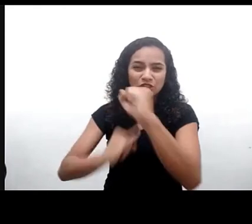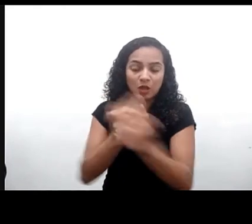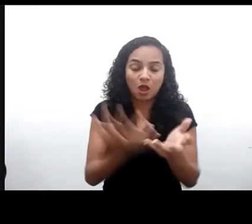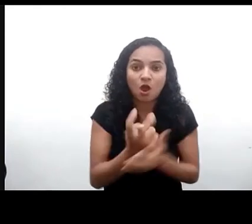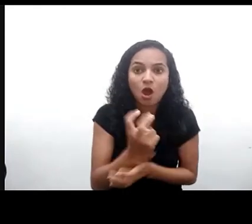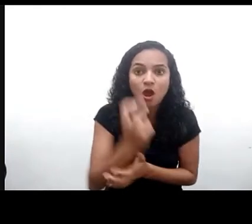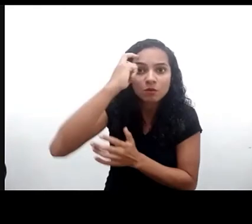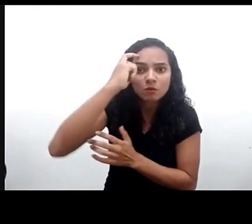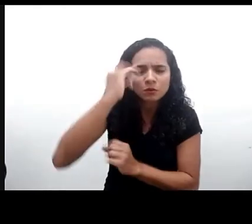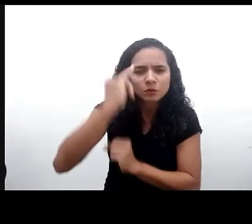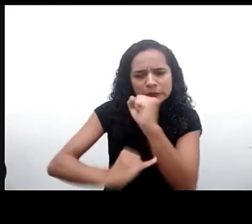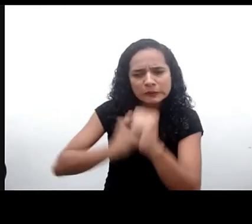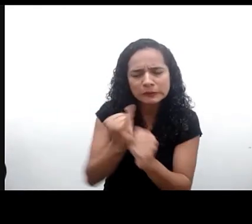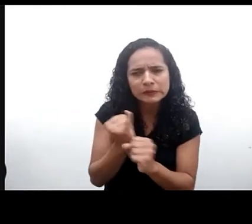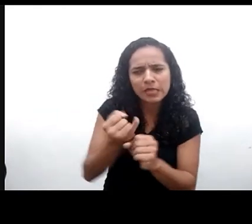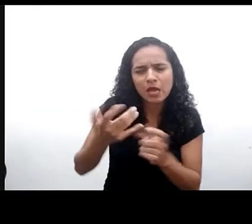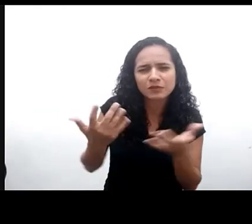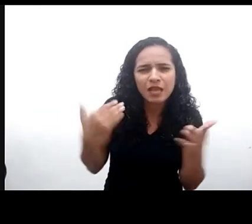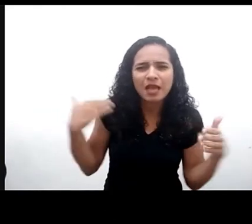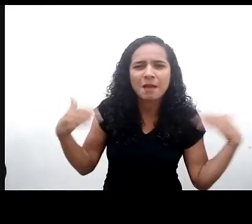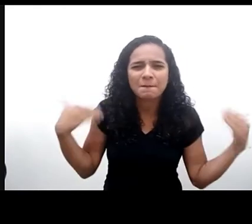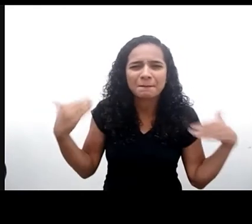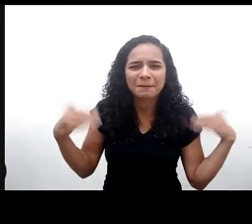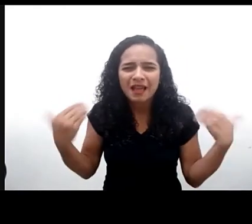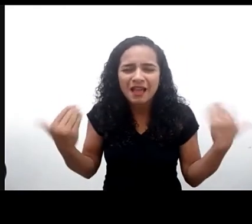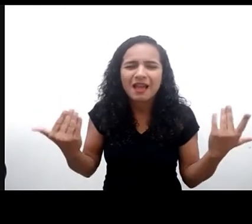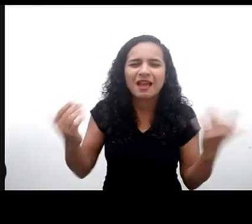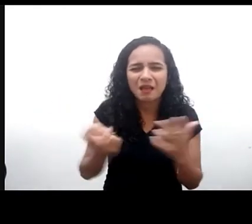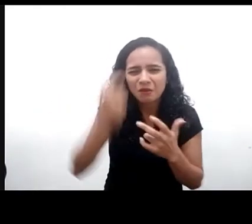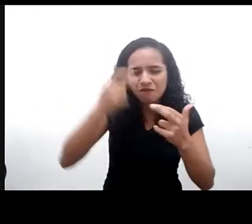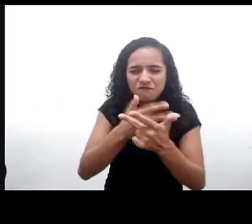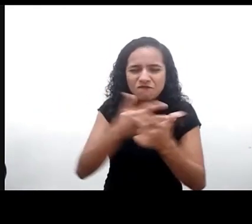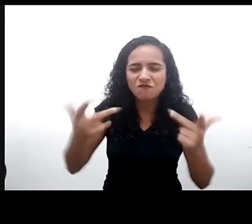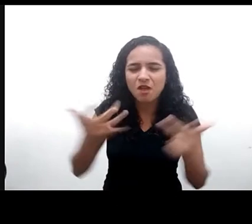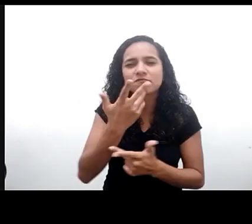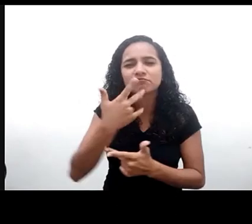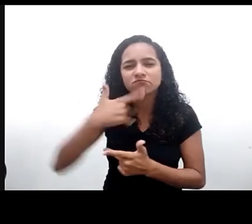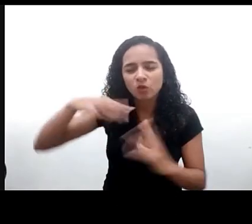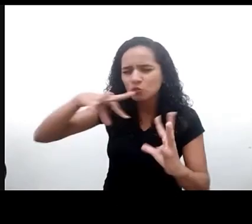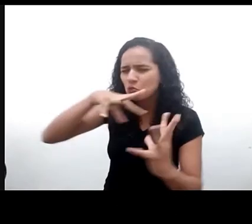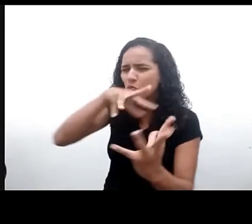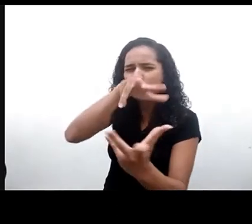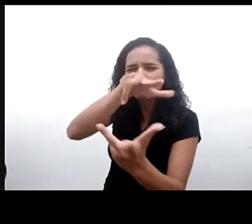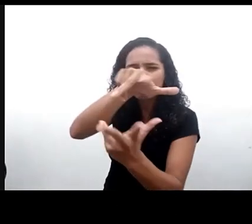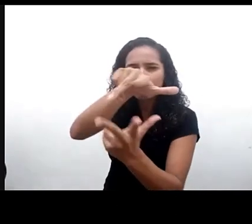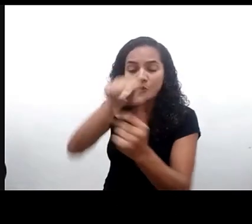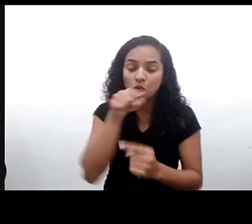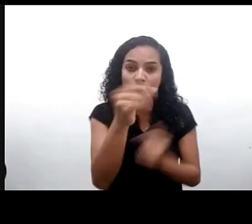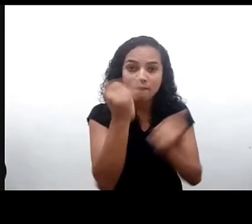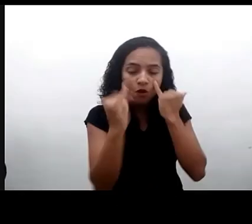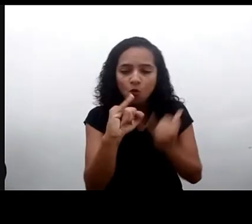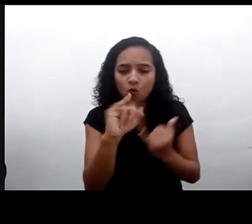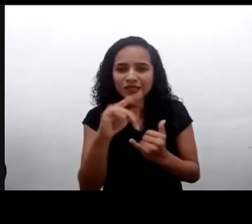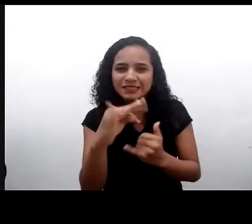relações sociais, o lazer, o brincar e a educação de crianças e adolescentes em todo o mundo. Segundo dados do Unicef, crianças e